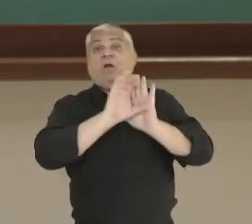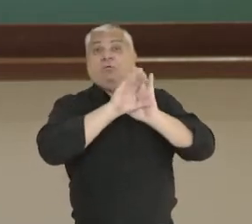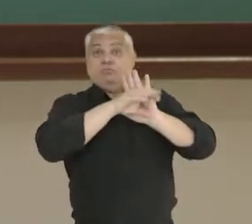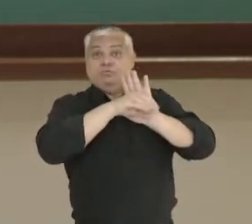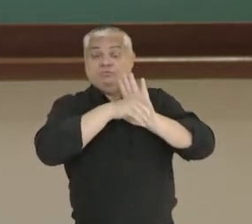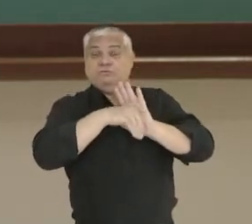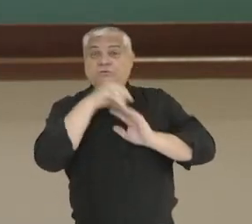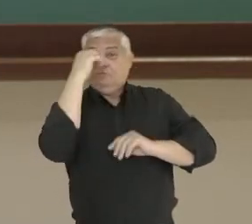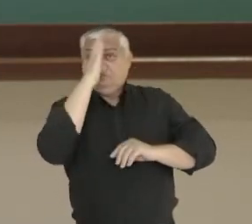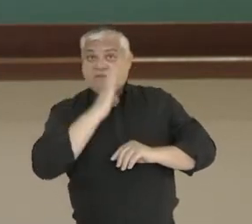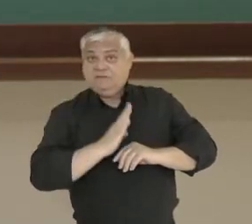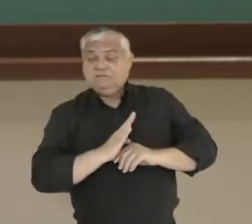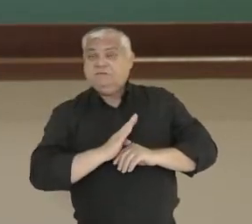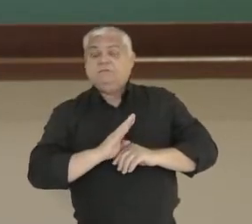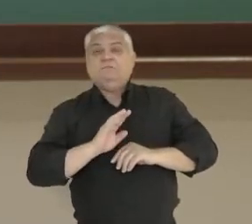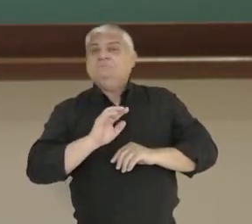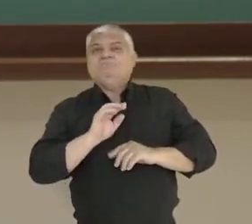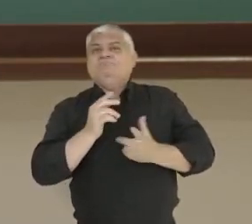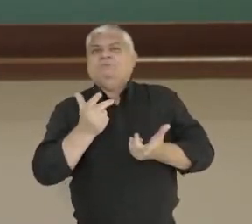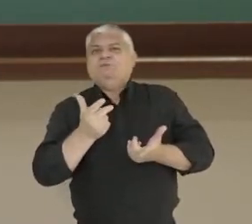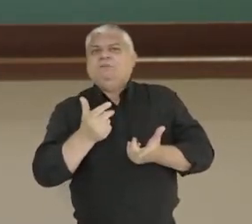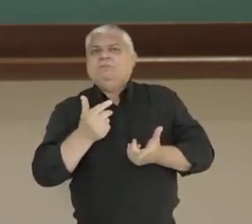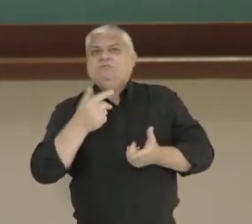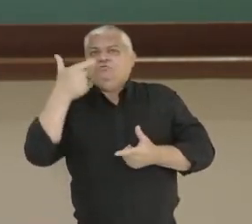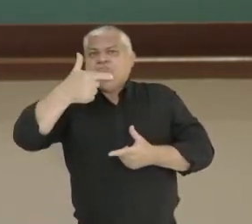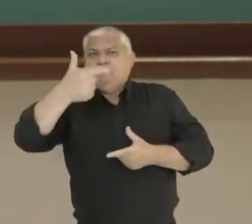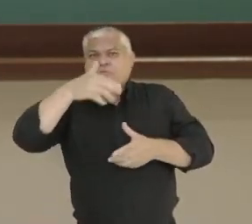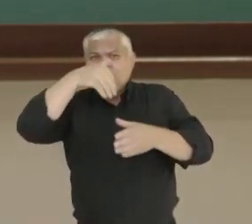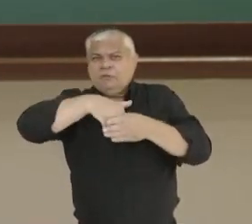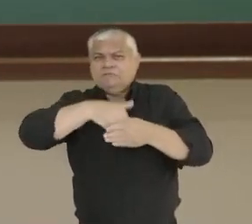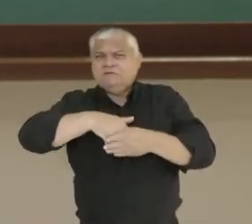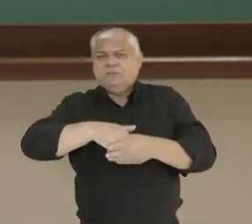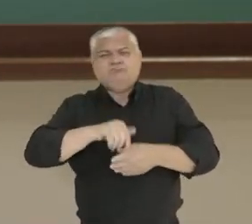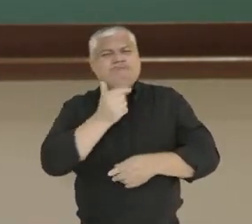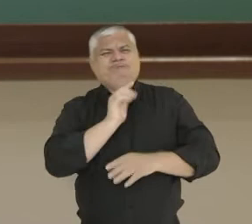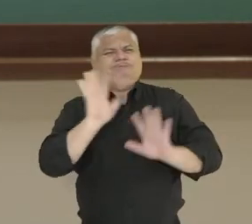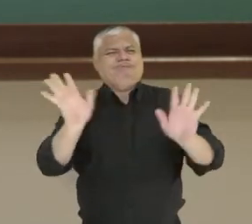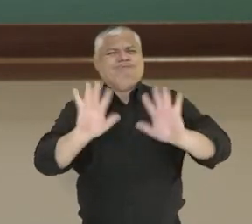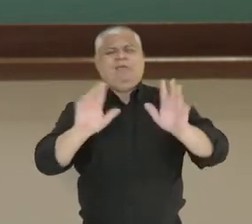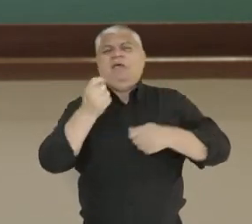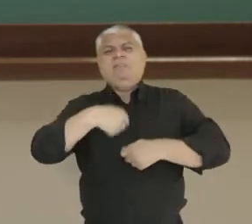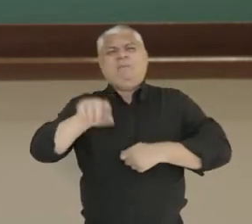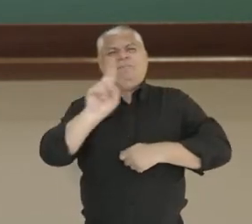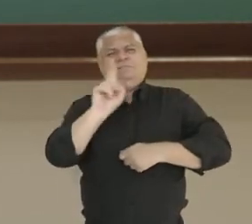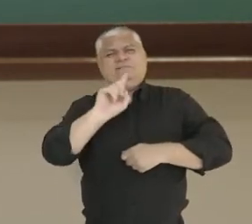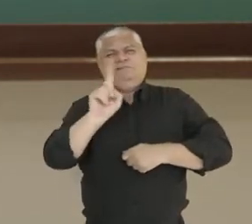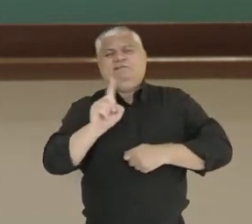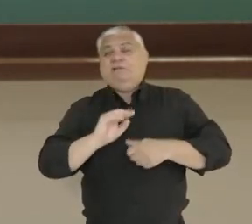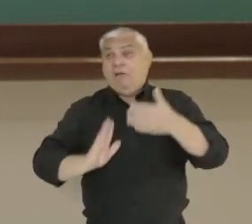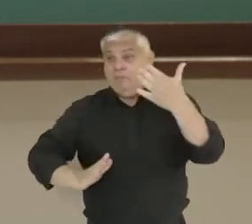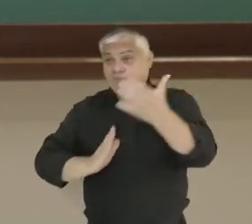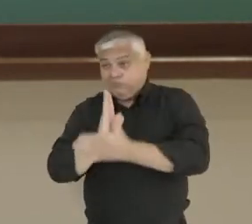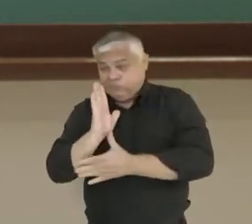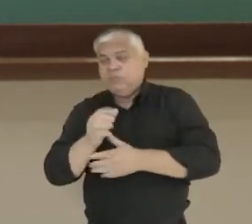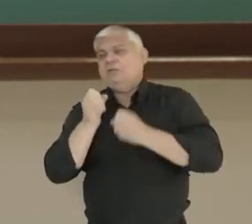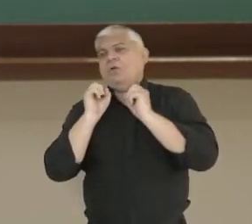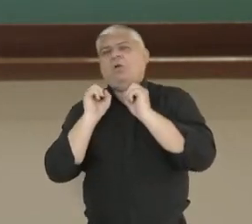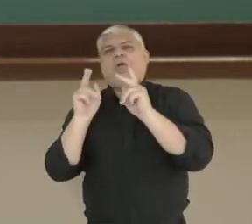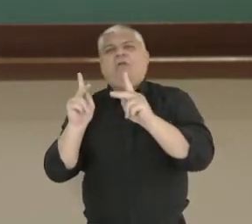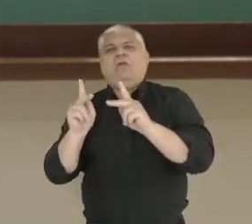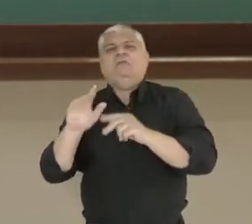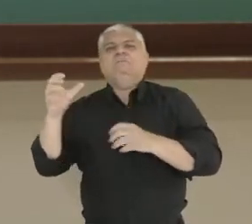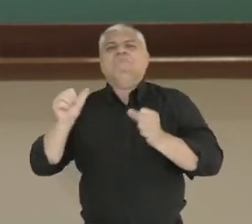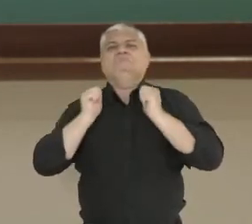época não previa um segundo turno, não era necessário, bastava você ter maioria. Foi o que aconteceu com o Juscelino,